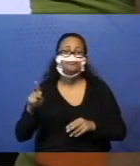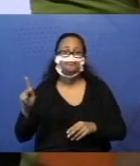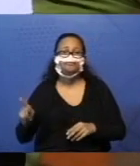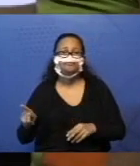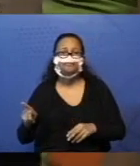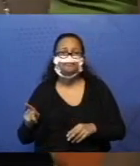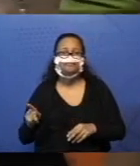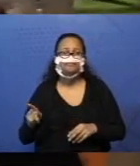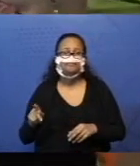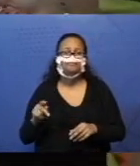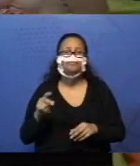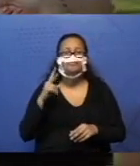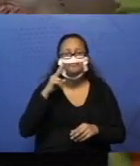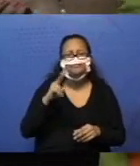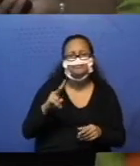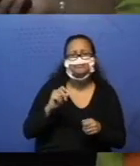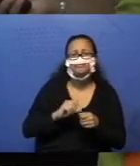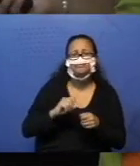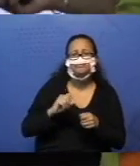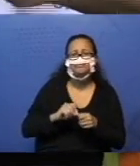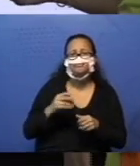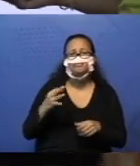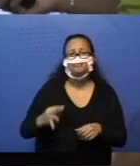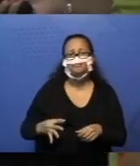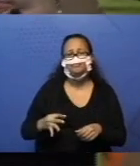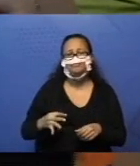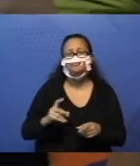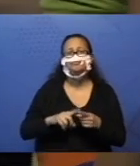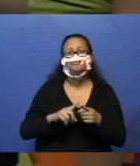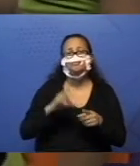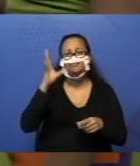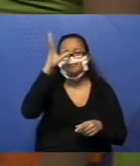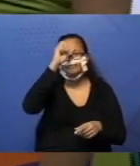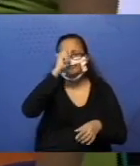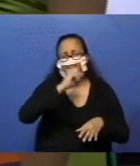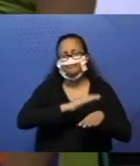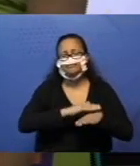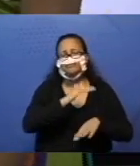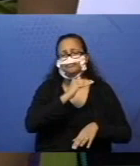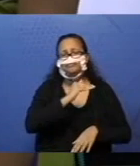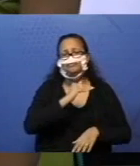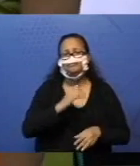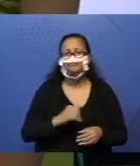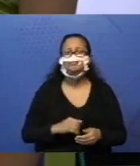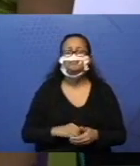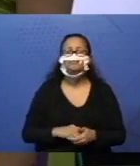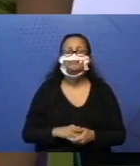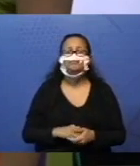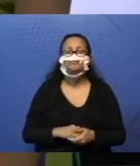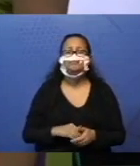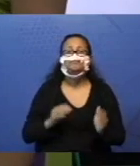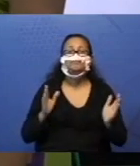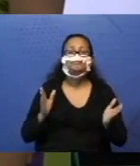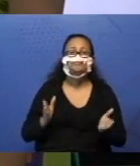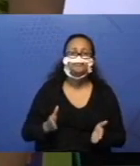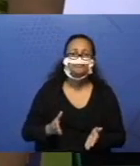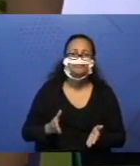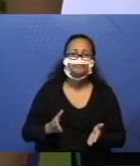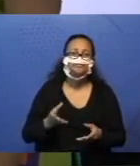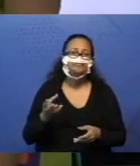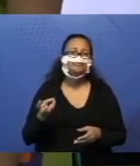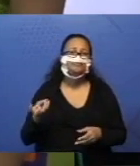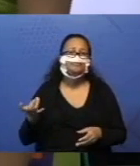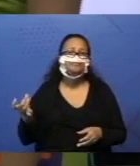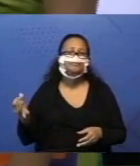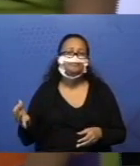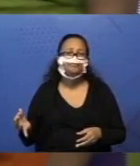ver se fez certinho. Porque aí aprende mais ainda. Então, vamos lá. Colocou 7? Agora eu vou contar